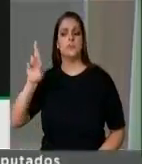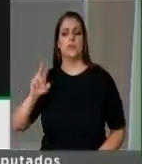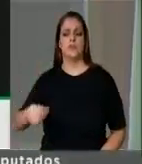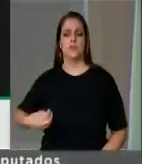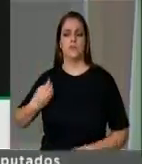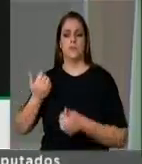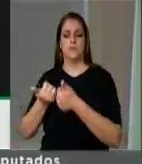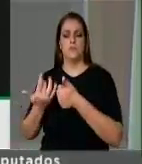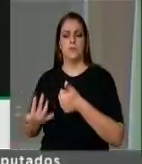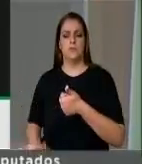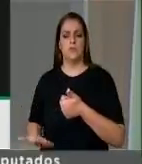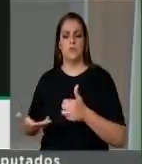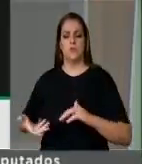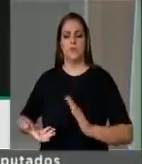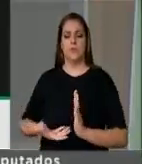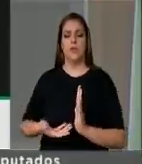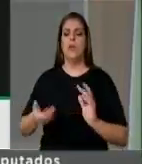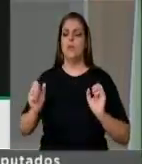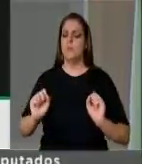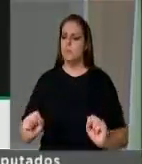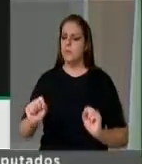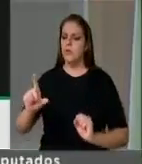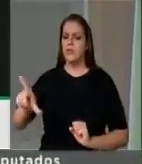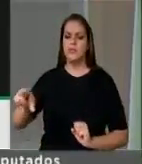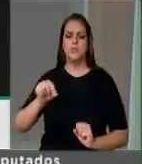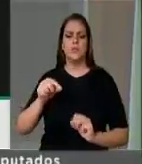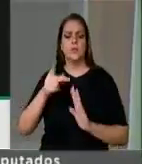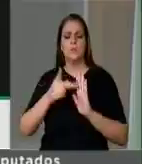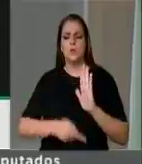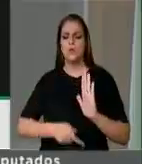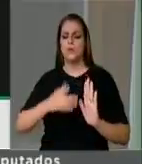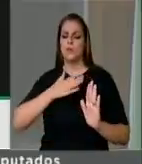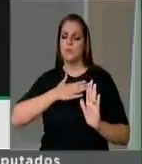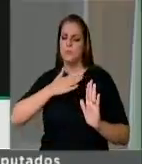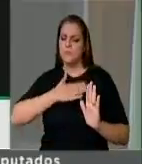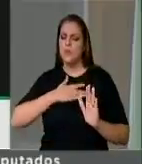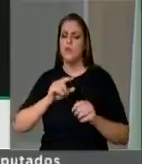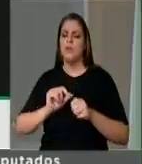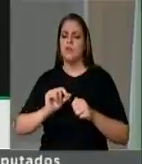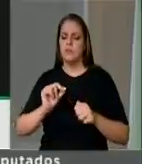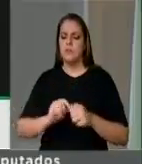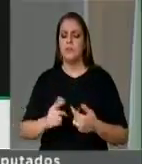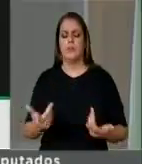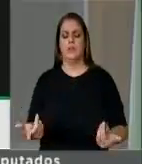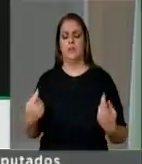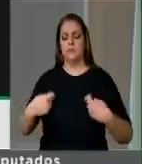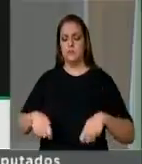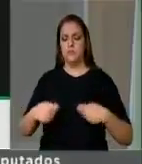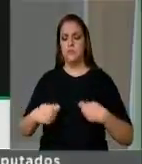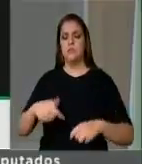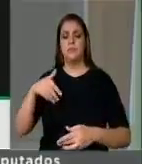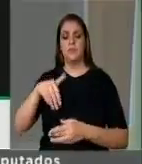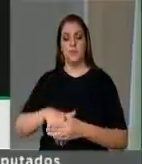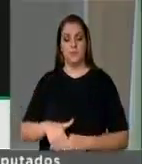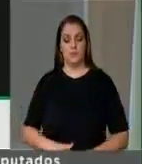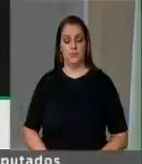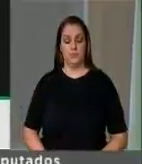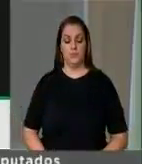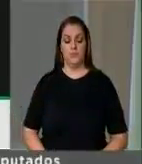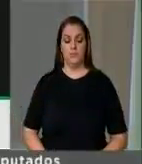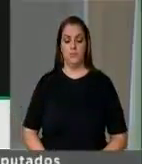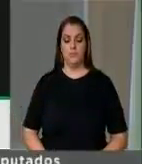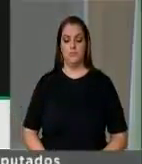que a gente possa colocar em pauta nesse projeto de nossa autoria, que está, inclusive, com